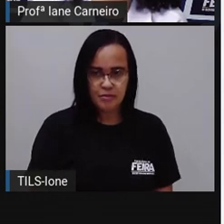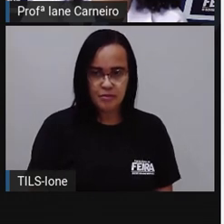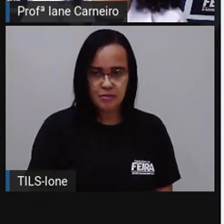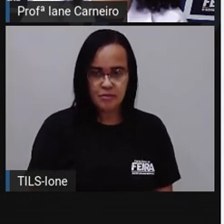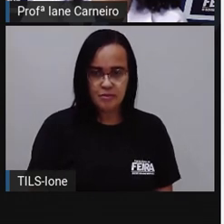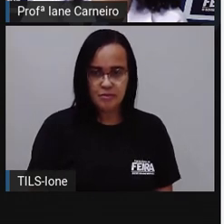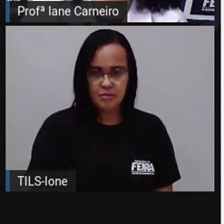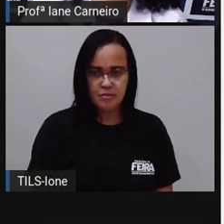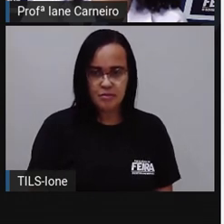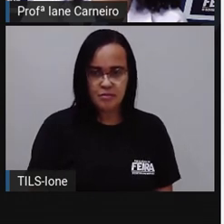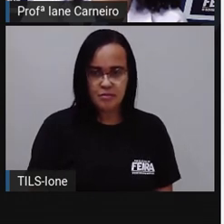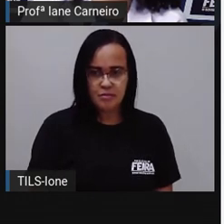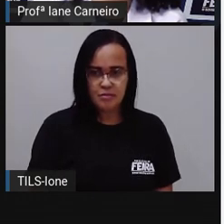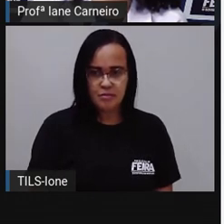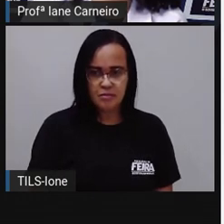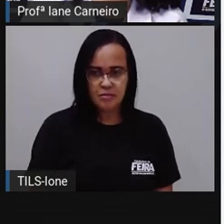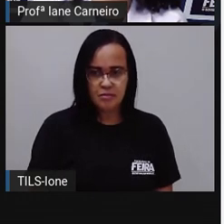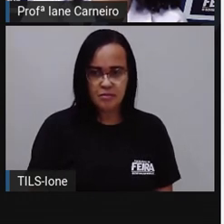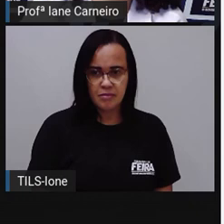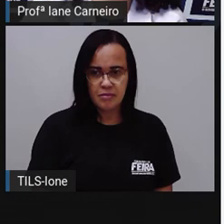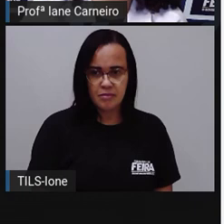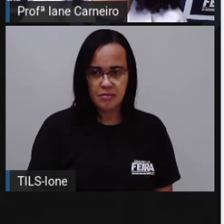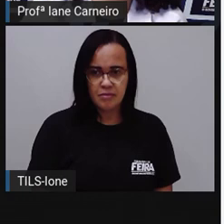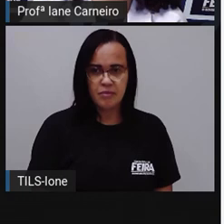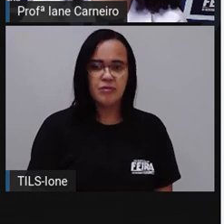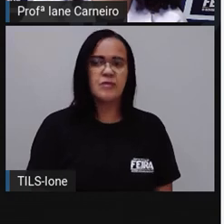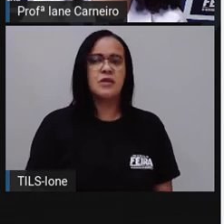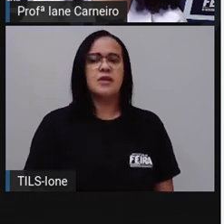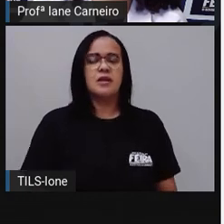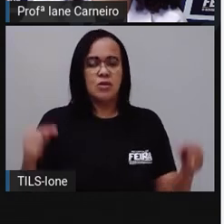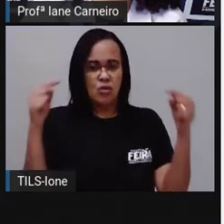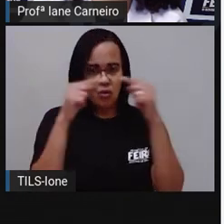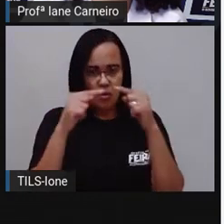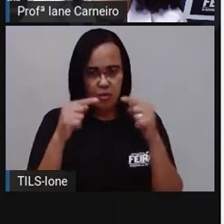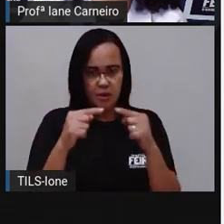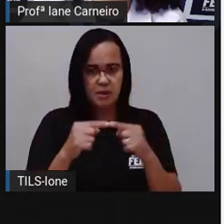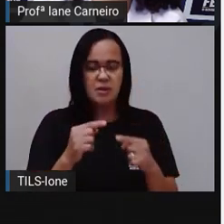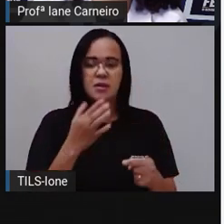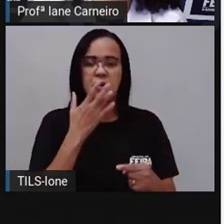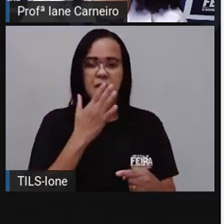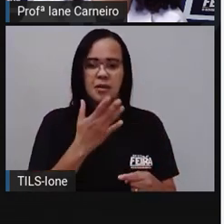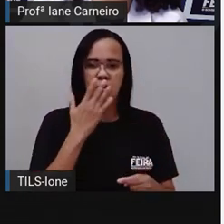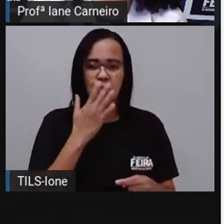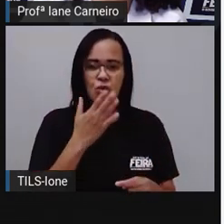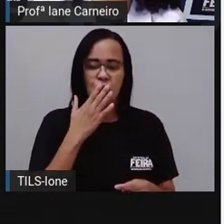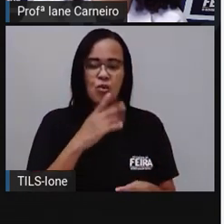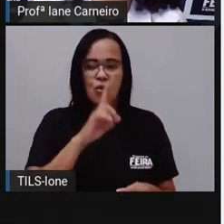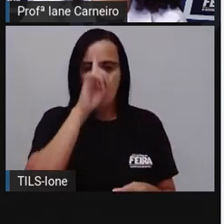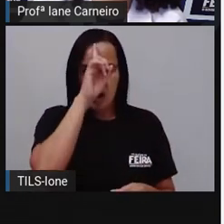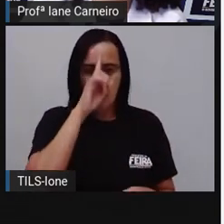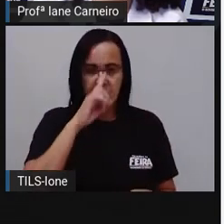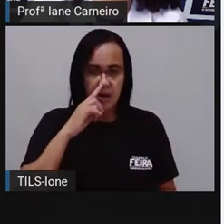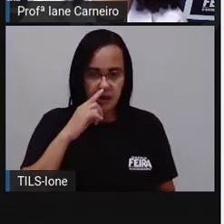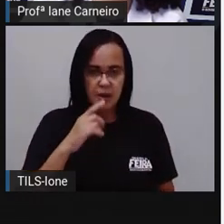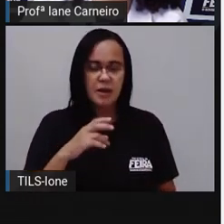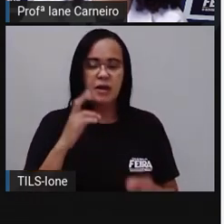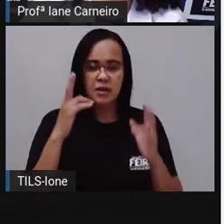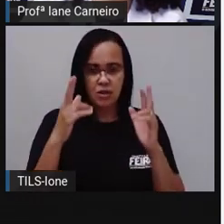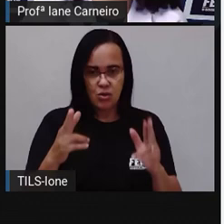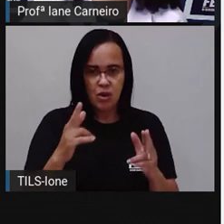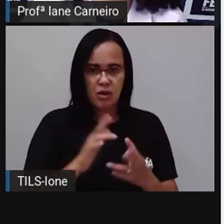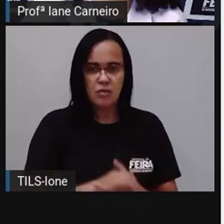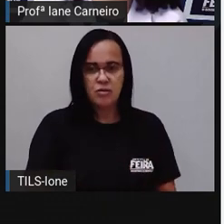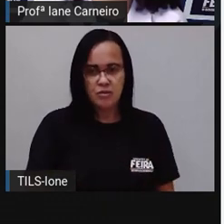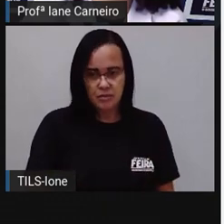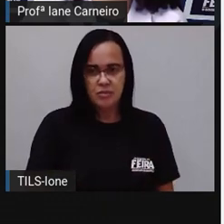até o local da cor amarela, ó, que tá aqui na barra, na linha. Fazemos nossa barra pra indicar que aqui, ó,